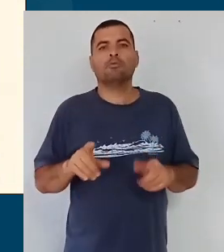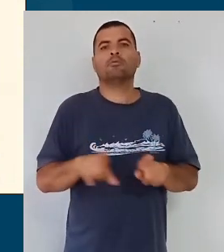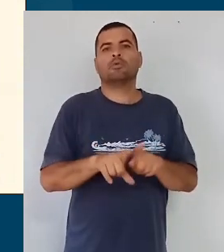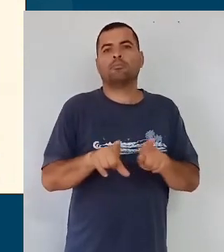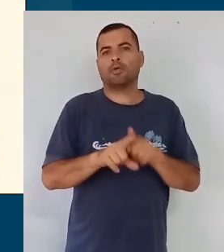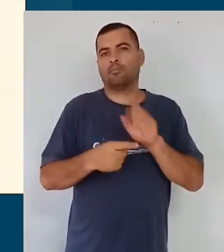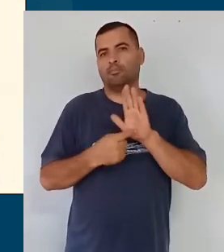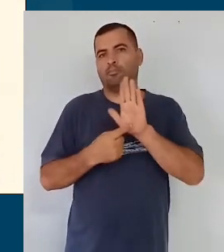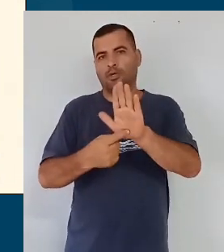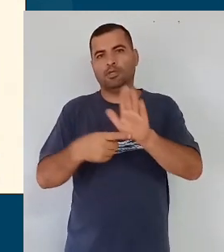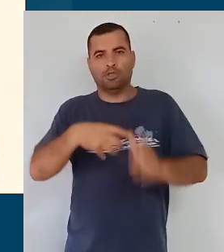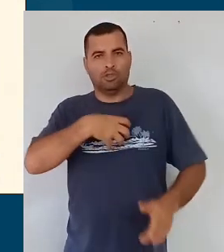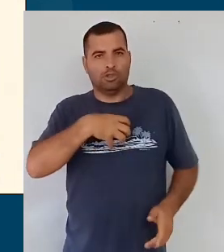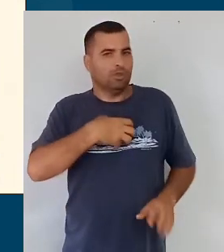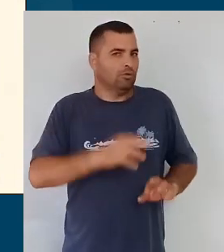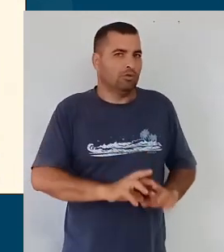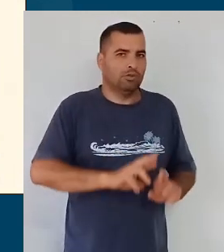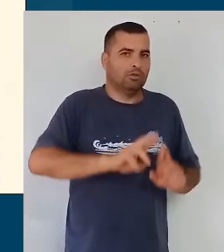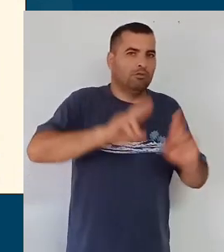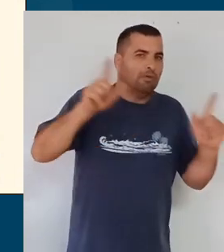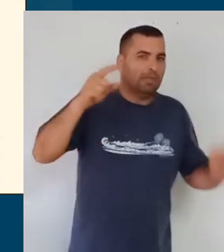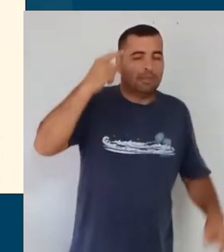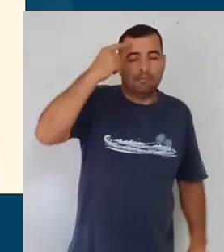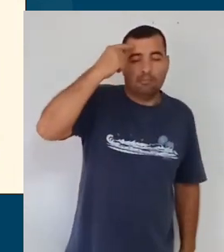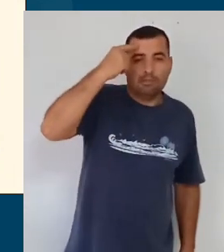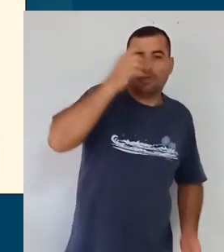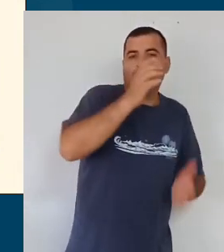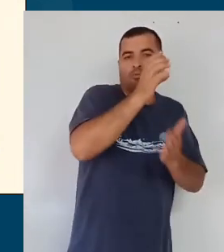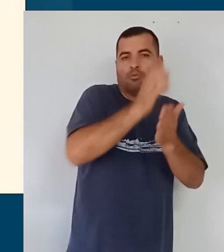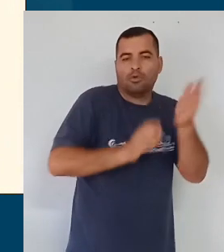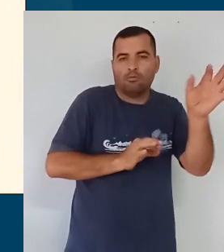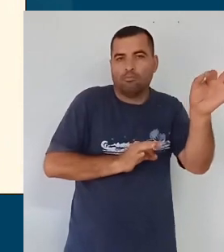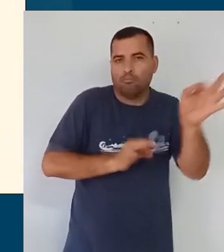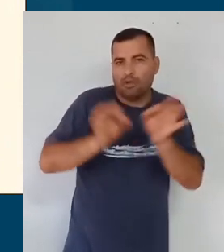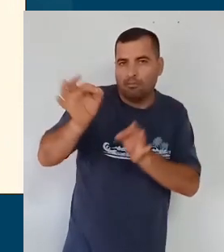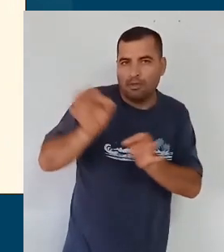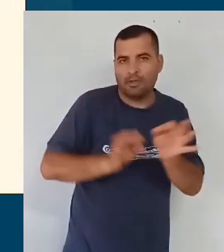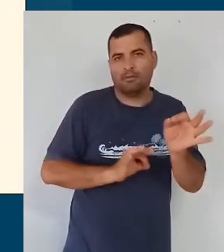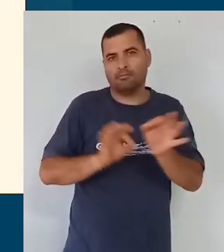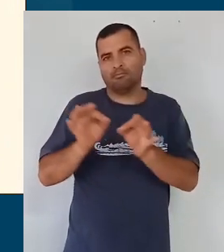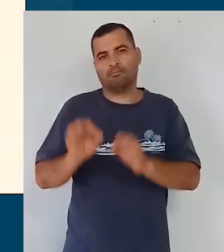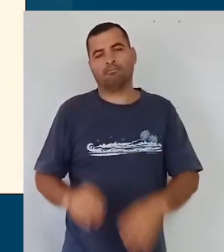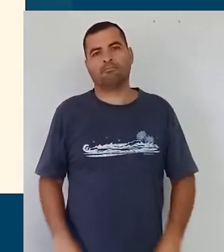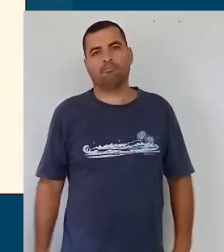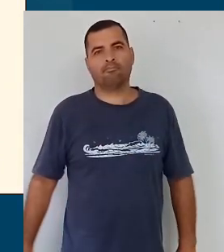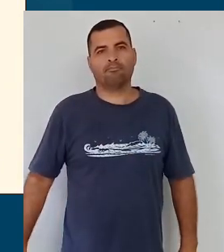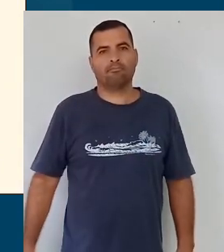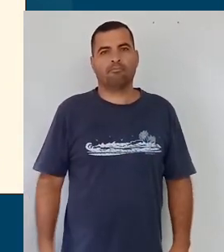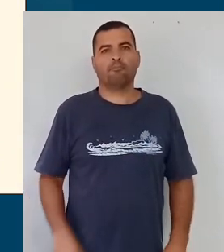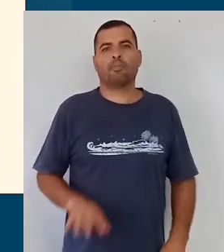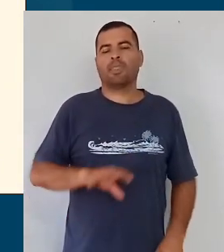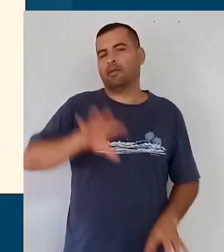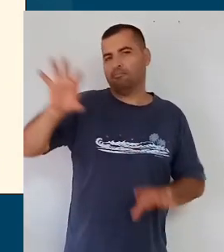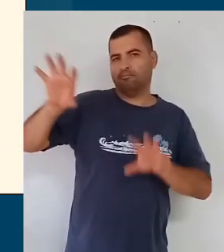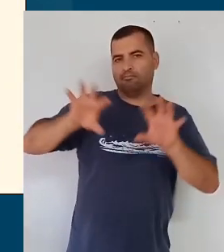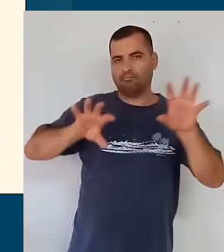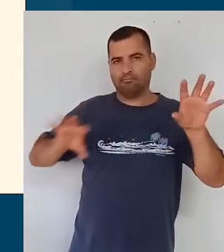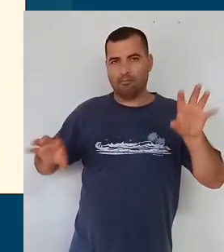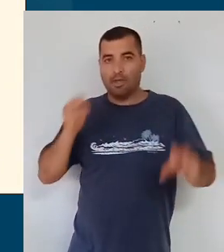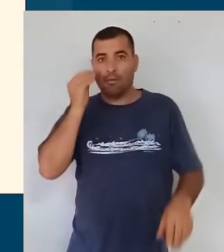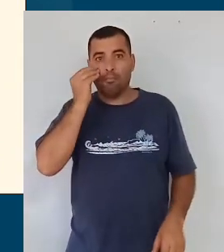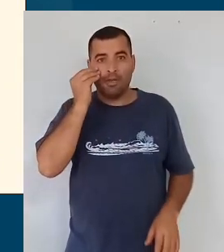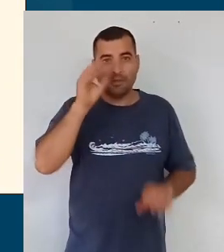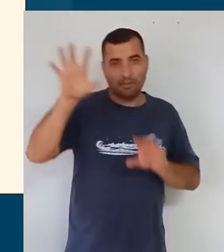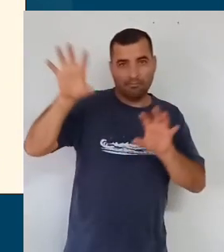trazem uma nova forma de pensarmos o currículo, de organizarmos o currículo. Os campos de experiência também,